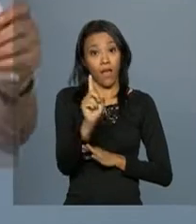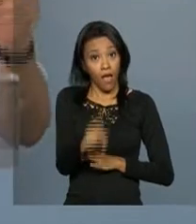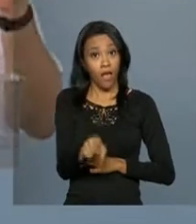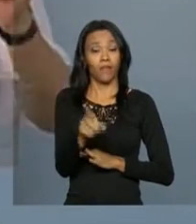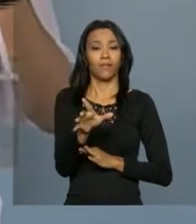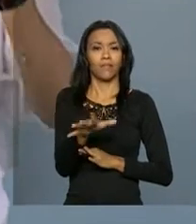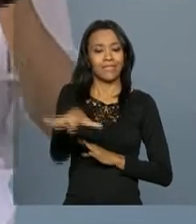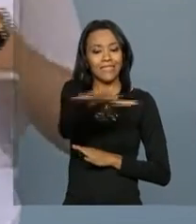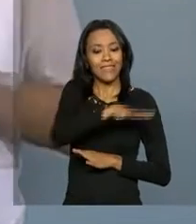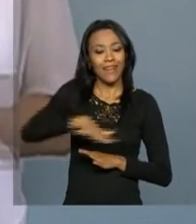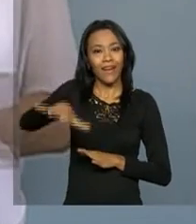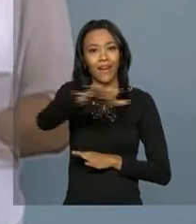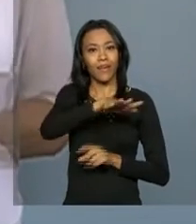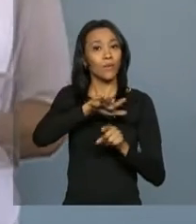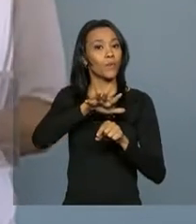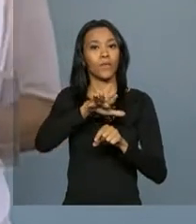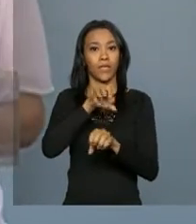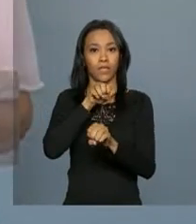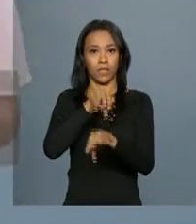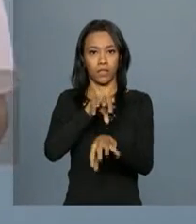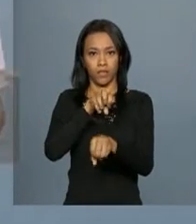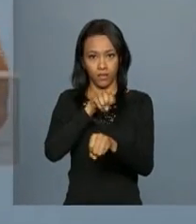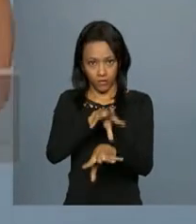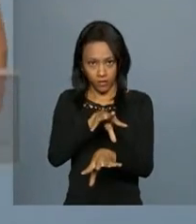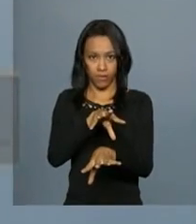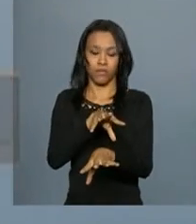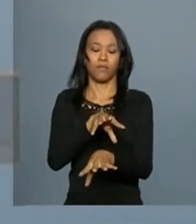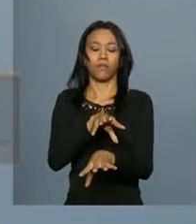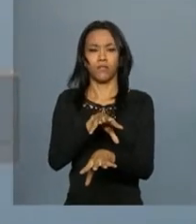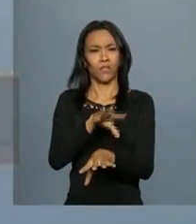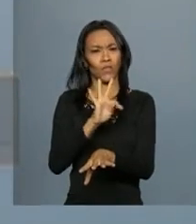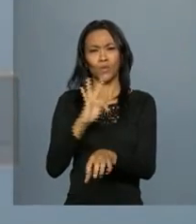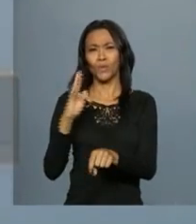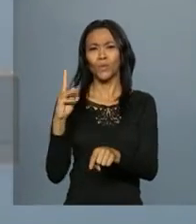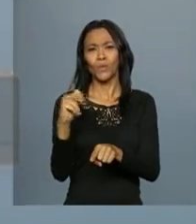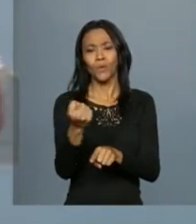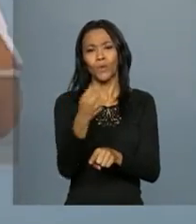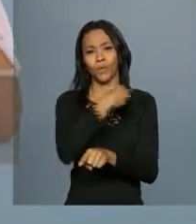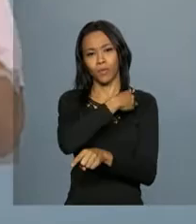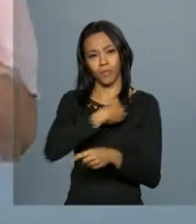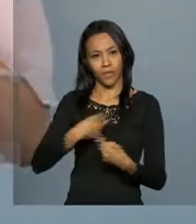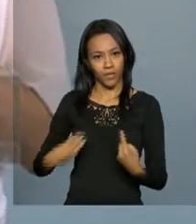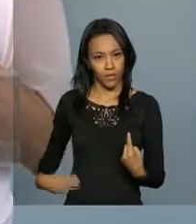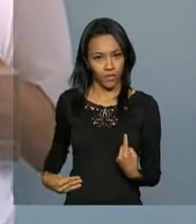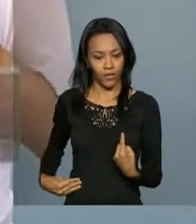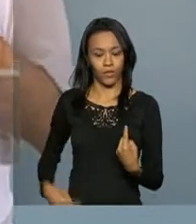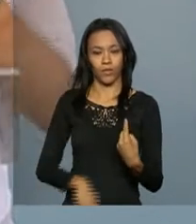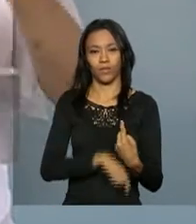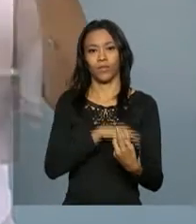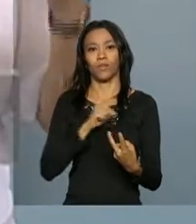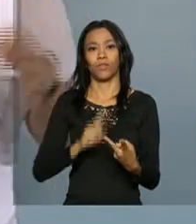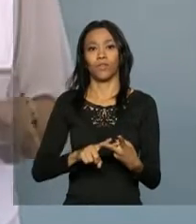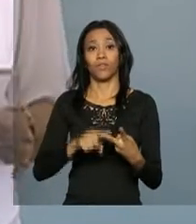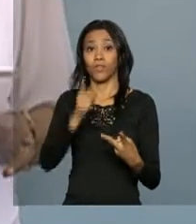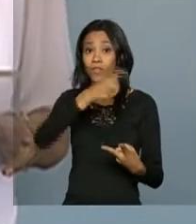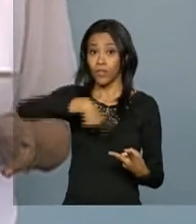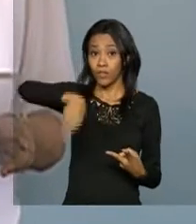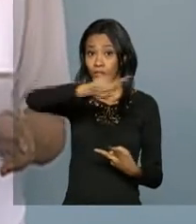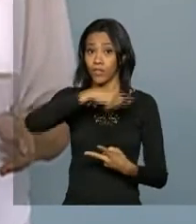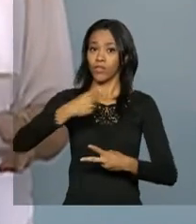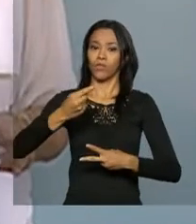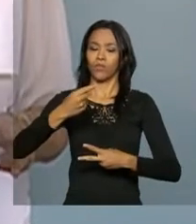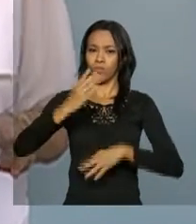na área da educação. Todos os ministros, todos os agentes